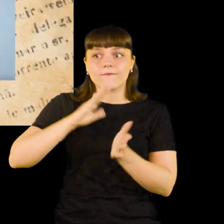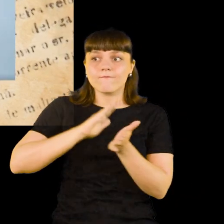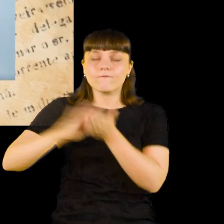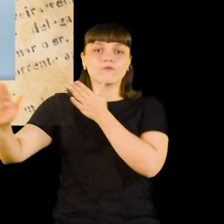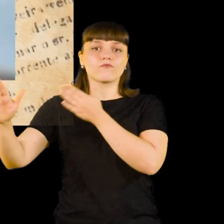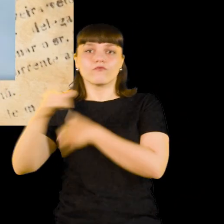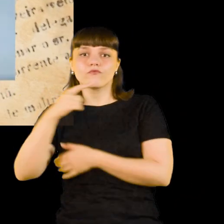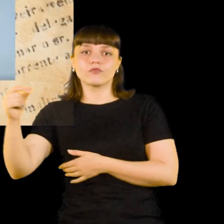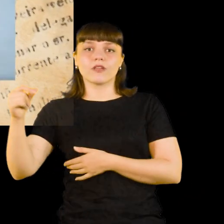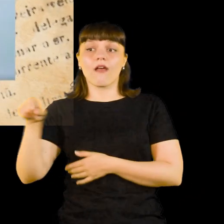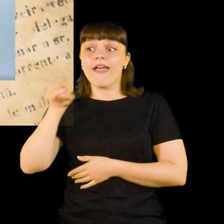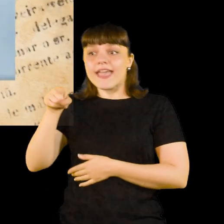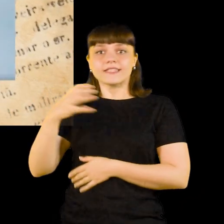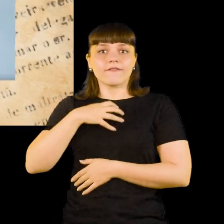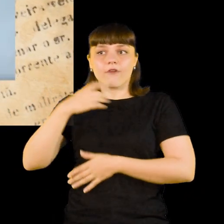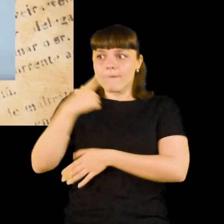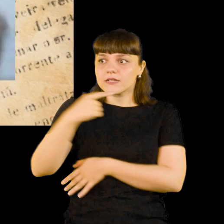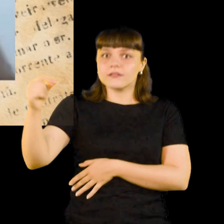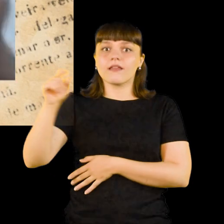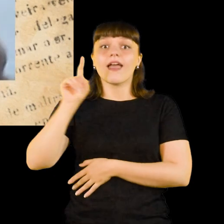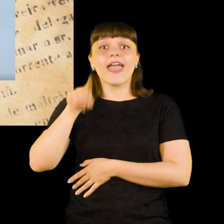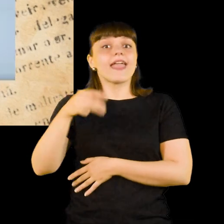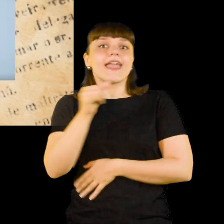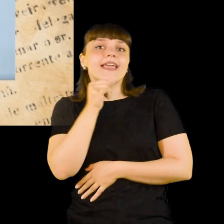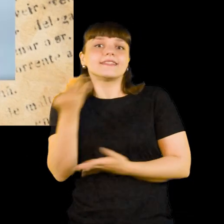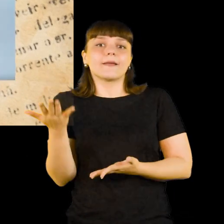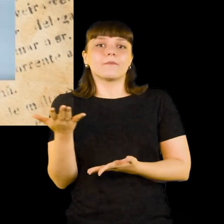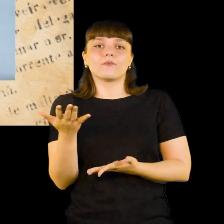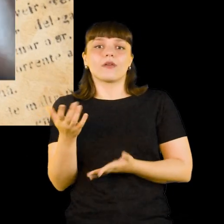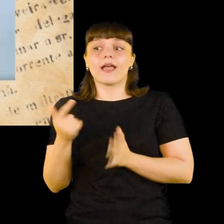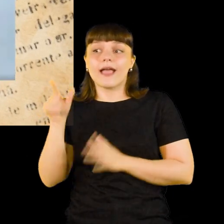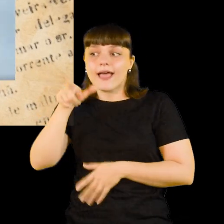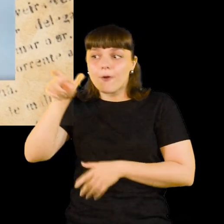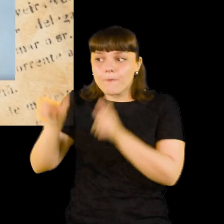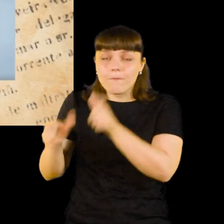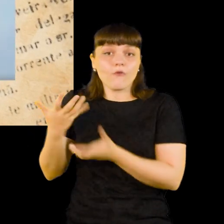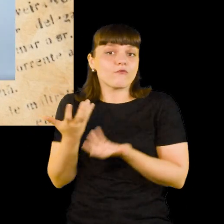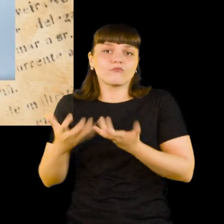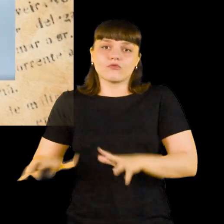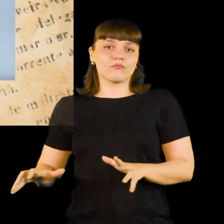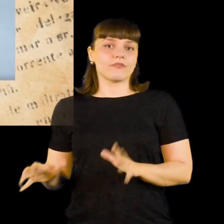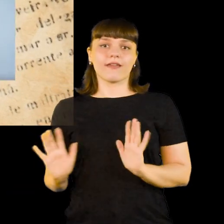Essa fuga já é também um exemplo de dizer, não, mas eu não aceito